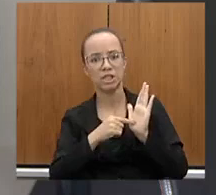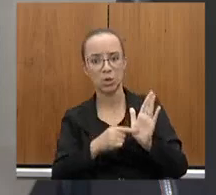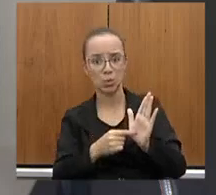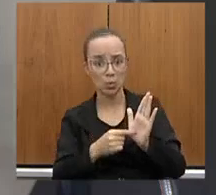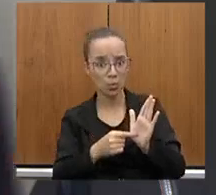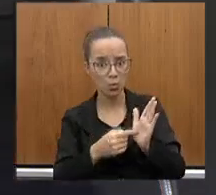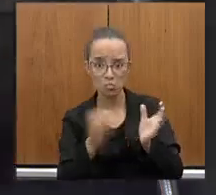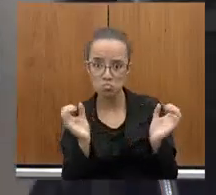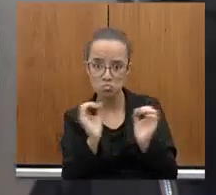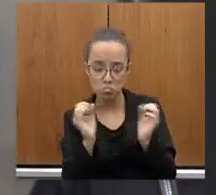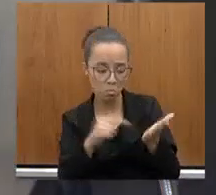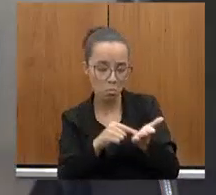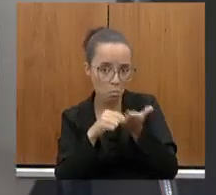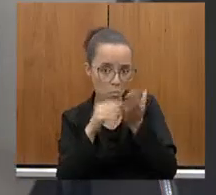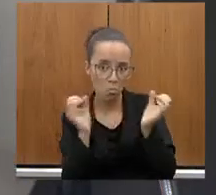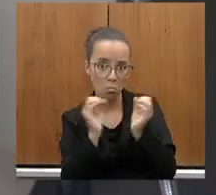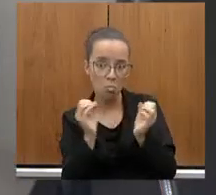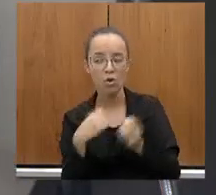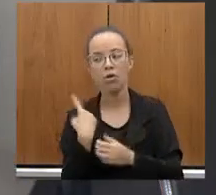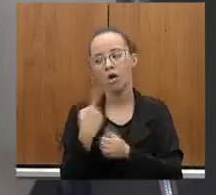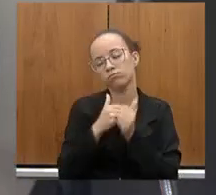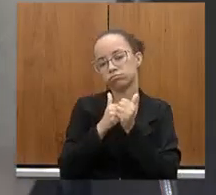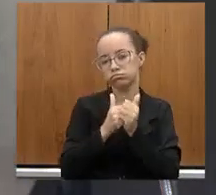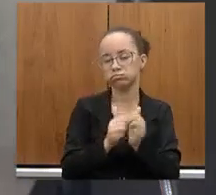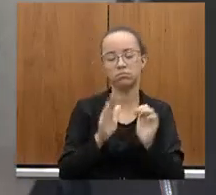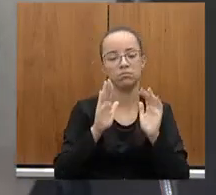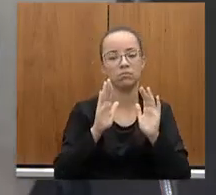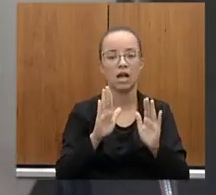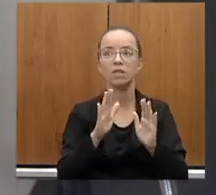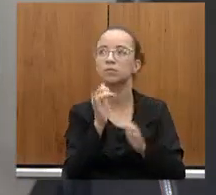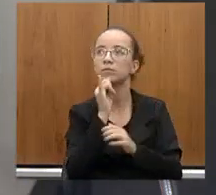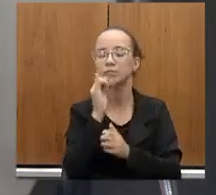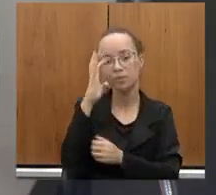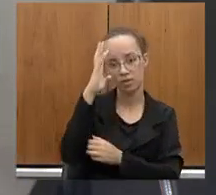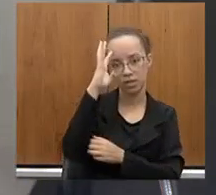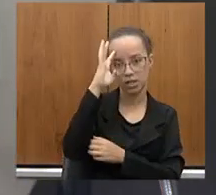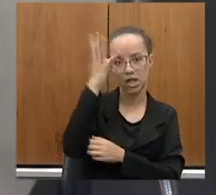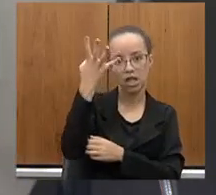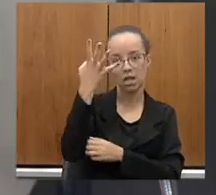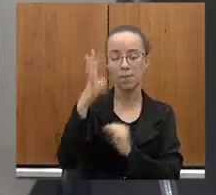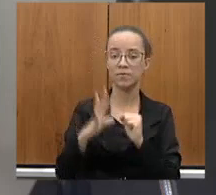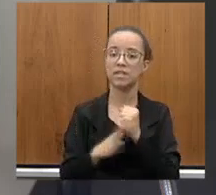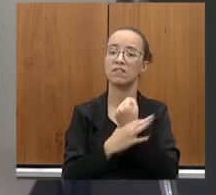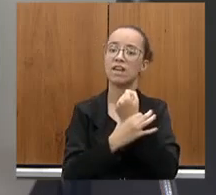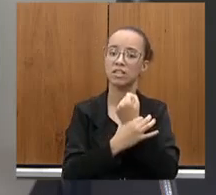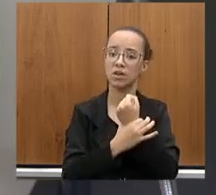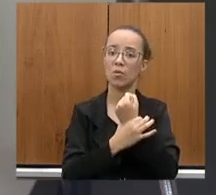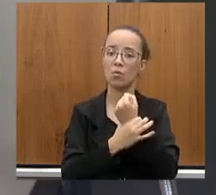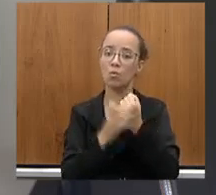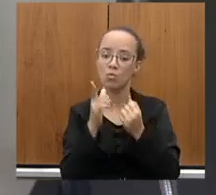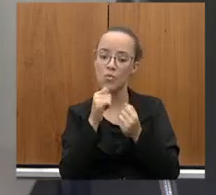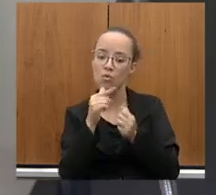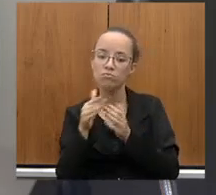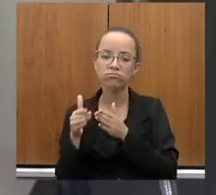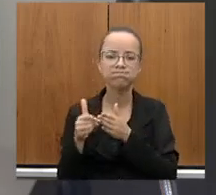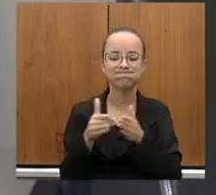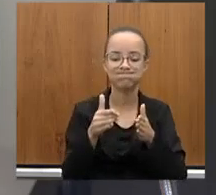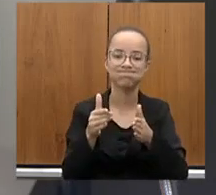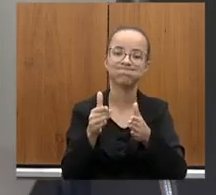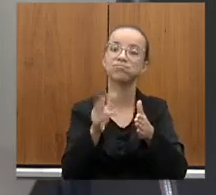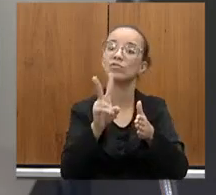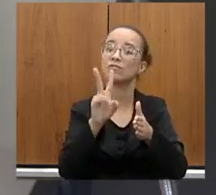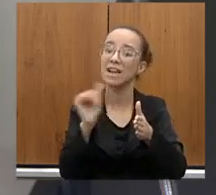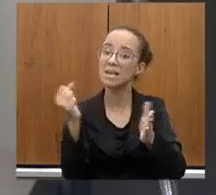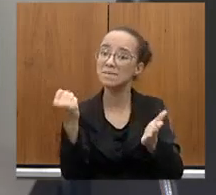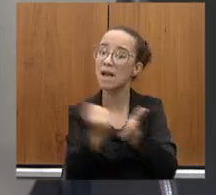o momento, não vire, embora a gente acompanhe muito, de soluções para a preservação da bacia hidrográfica, que será fortemente afetada.